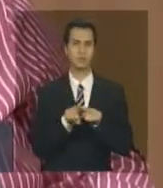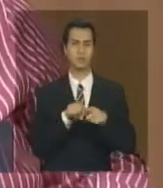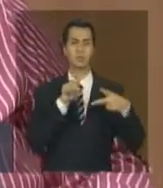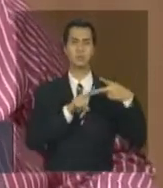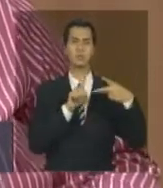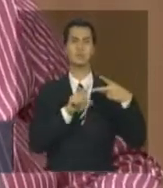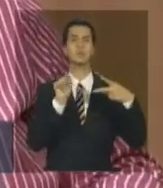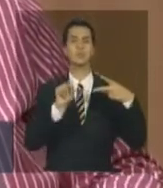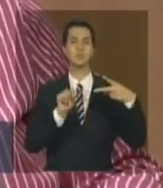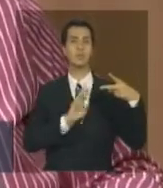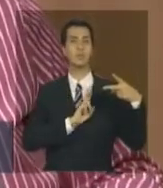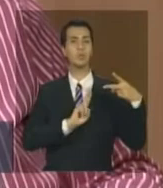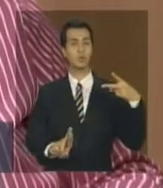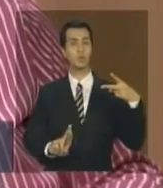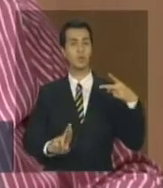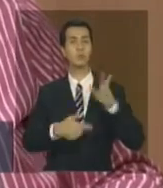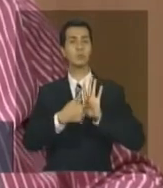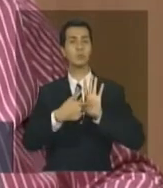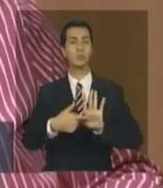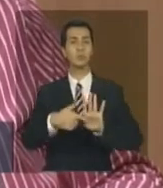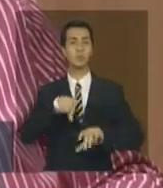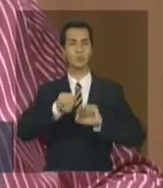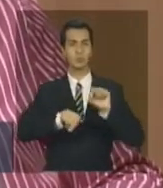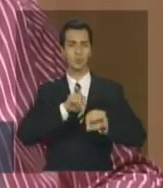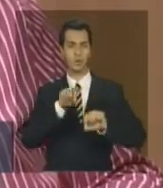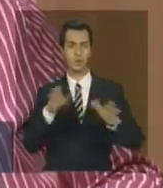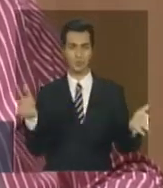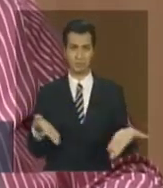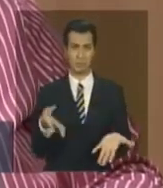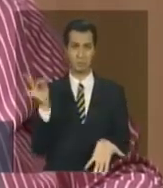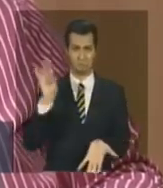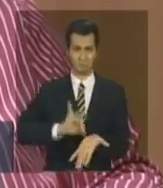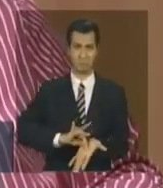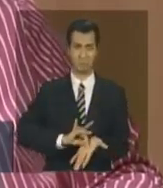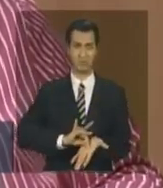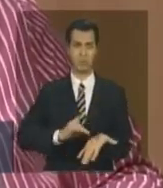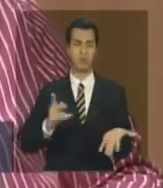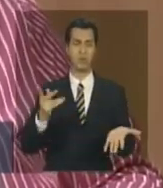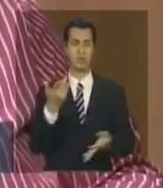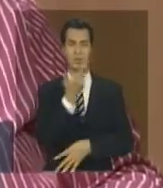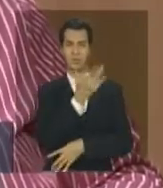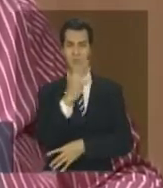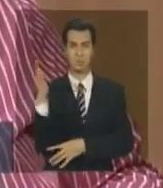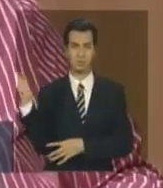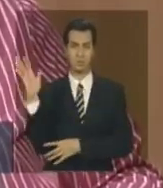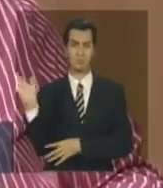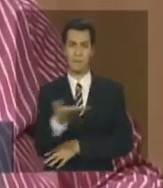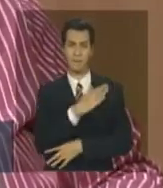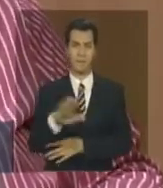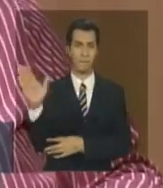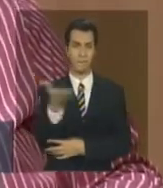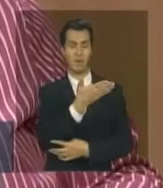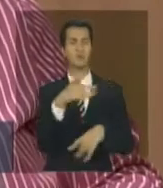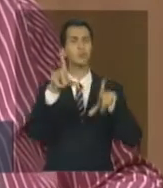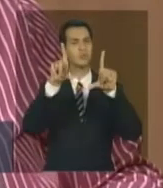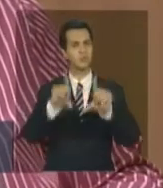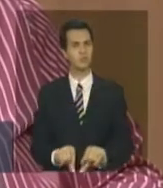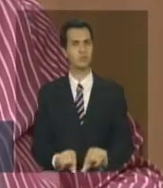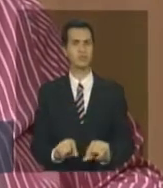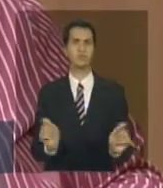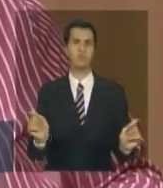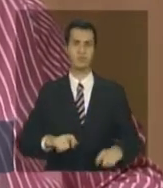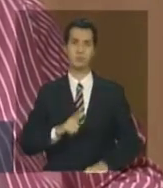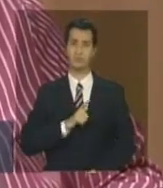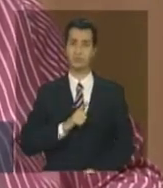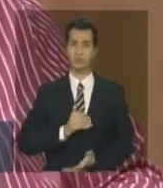que o resultado mostra que você está reduzindo realmente a dinâmica ou a magnitude do desmatamento a gente pode chamar